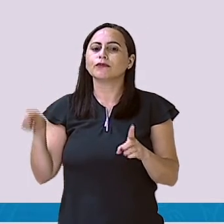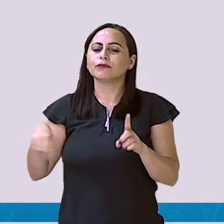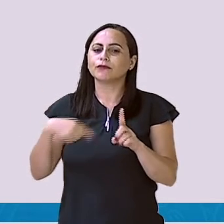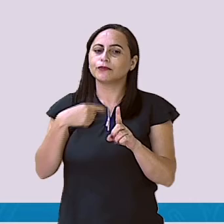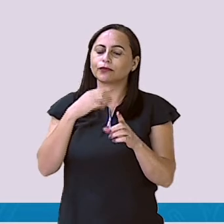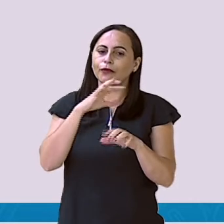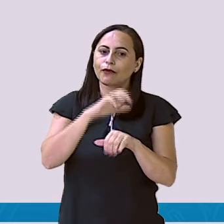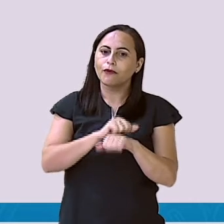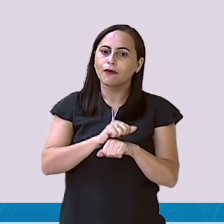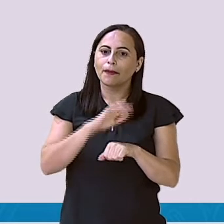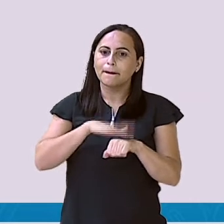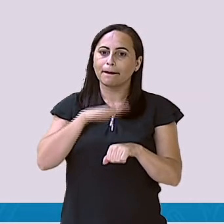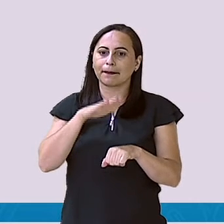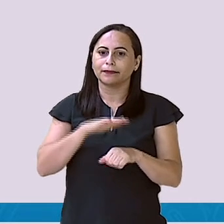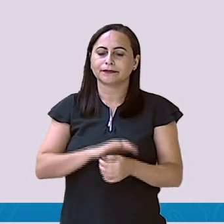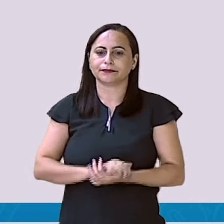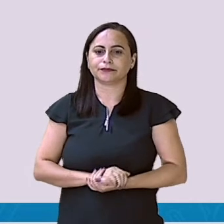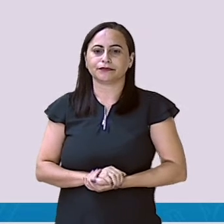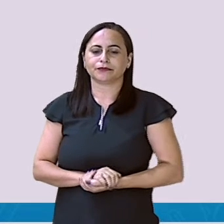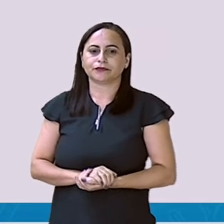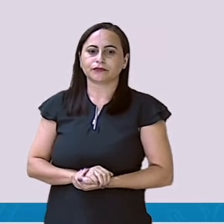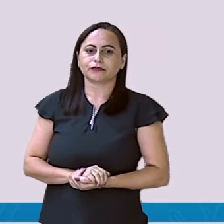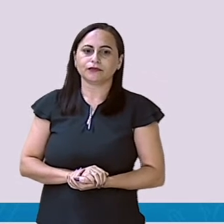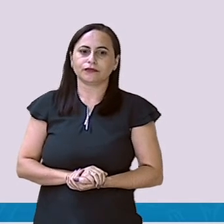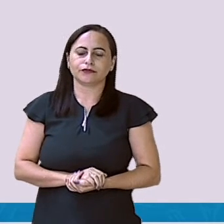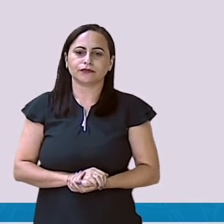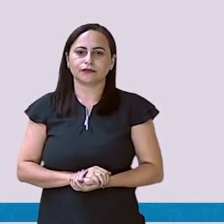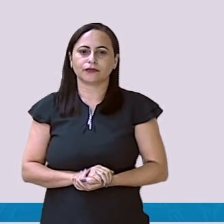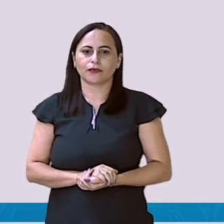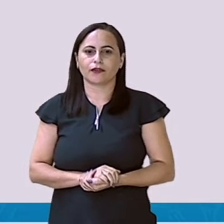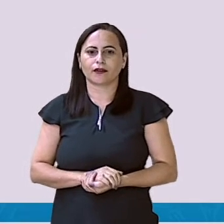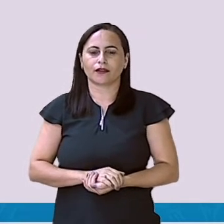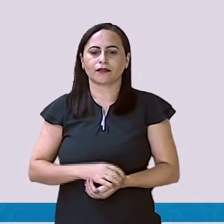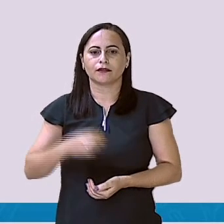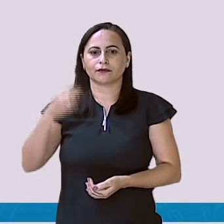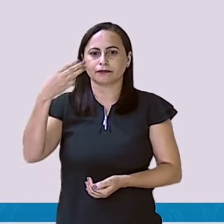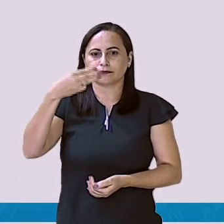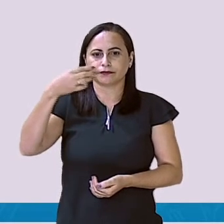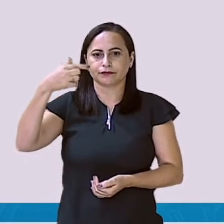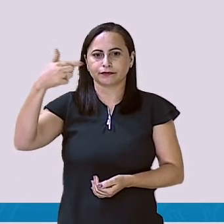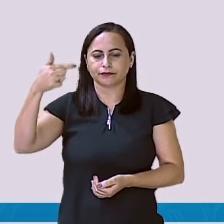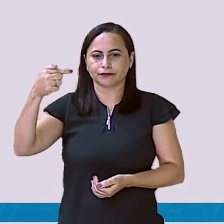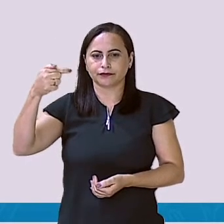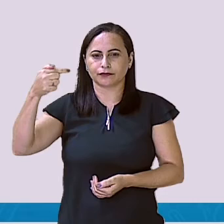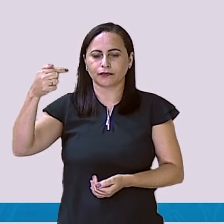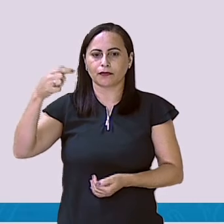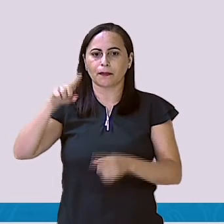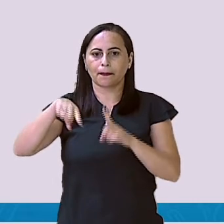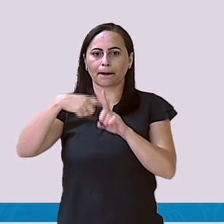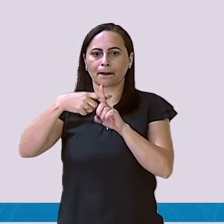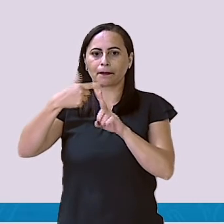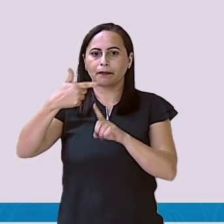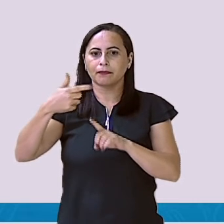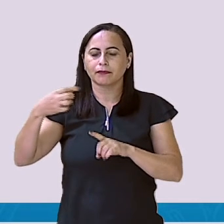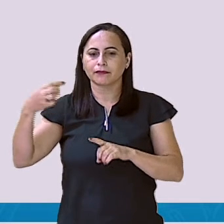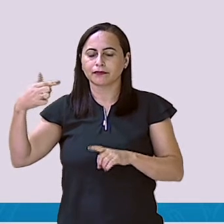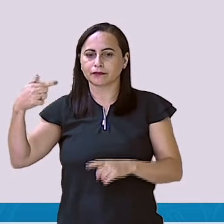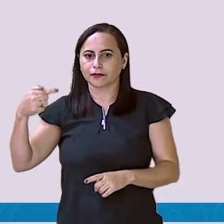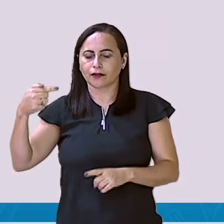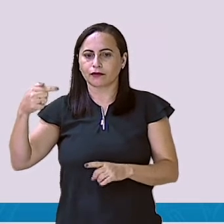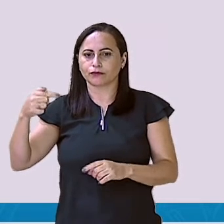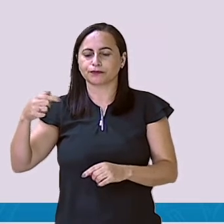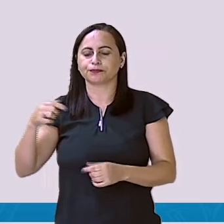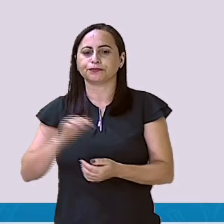a resposta. Não é isso? 7 mais 7, 14. Não foi isso que eu falei?